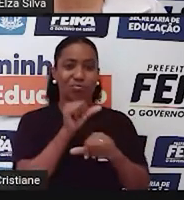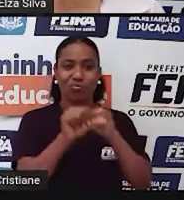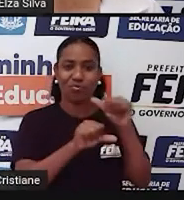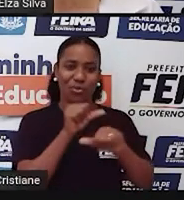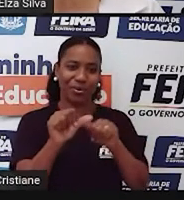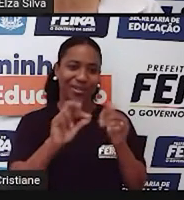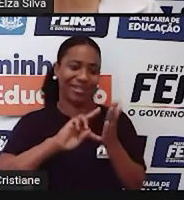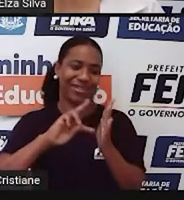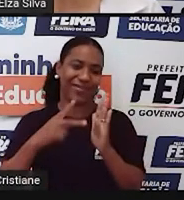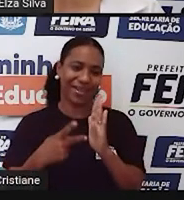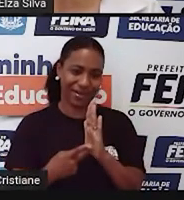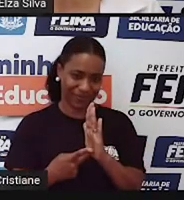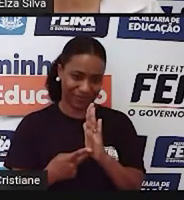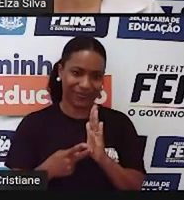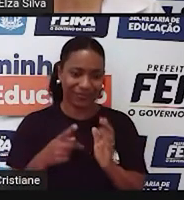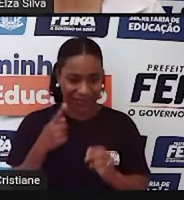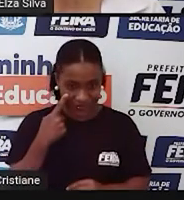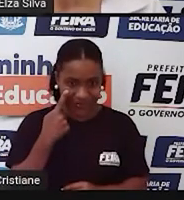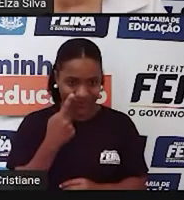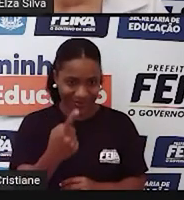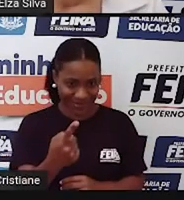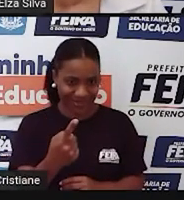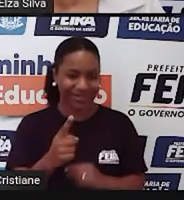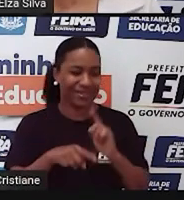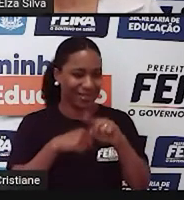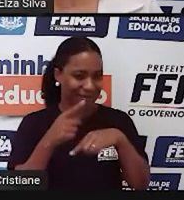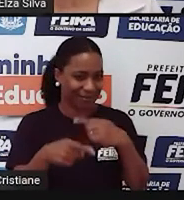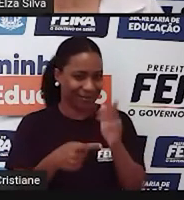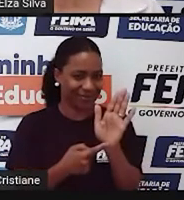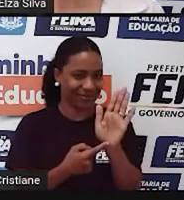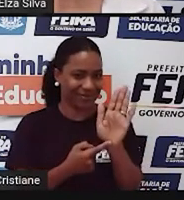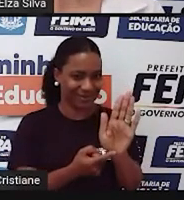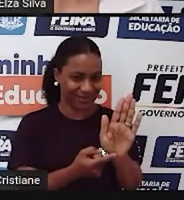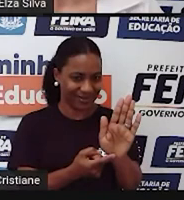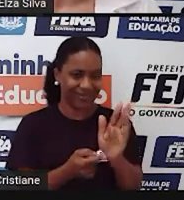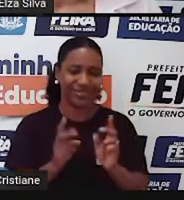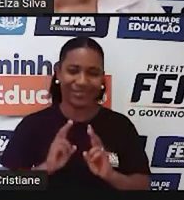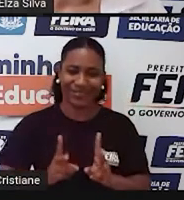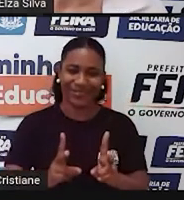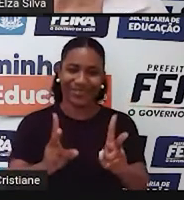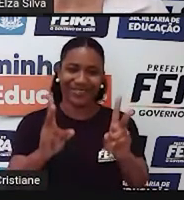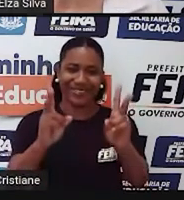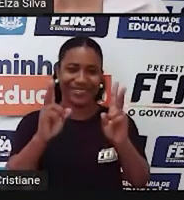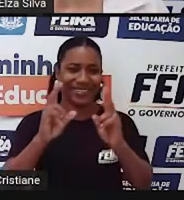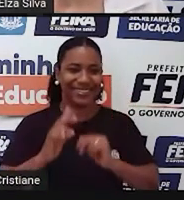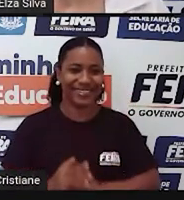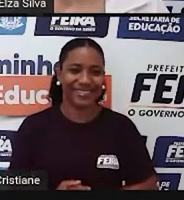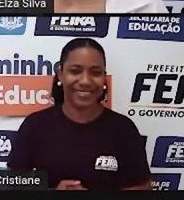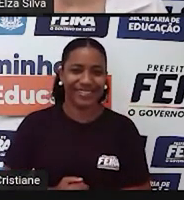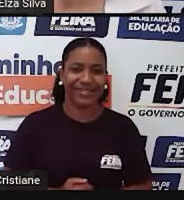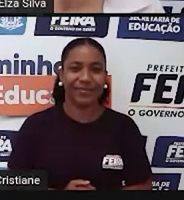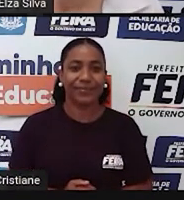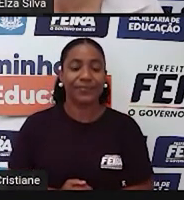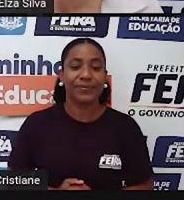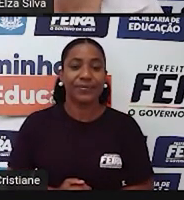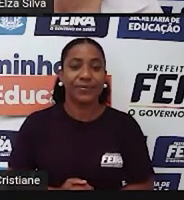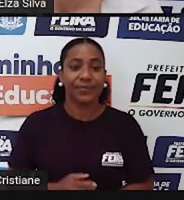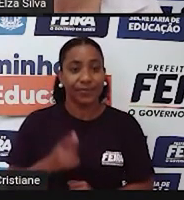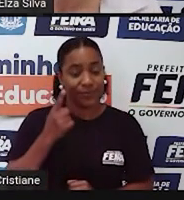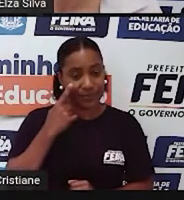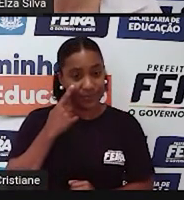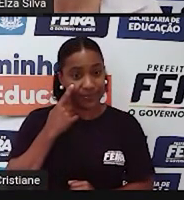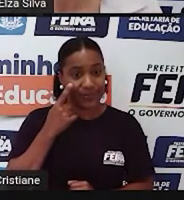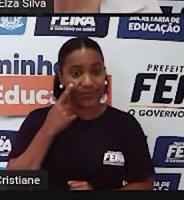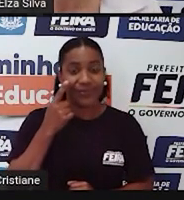Nós vamos ver isso na prática mais à frente. Ok? Let's go! Aqui, agora, entrando para vocês,